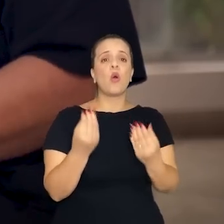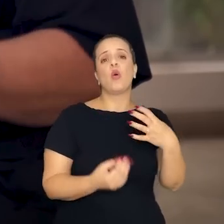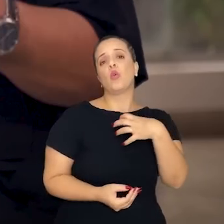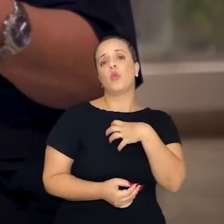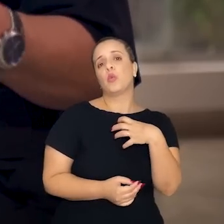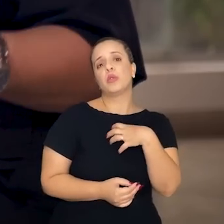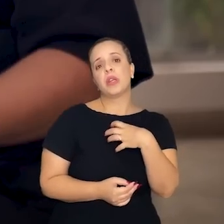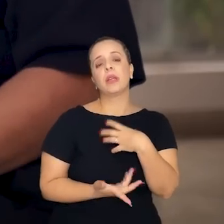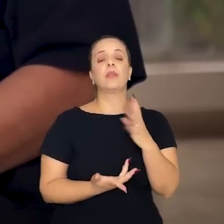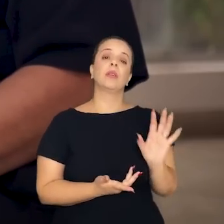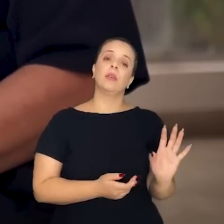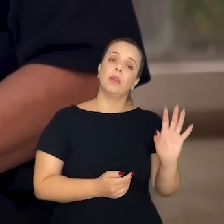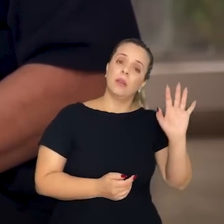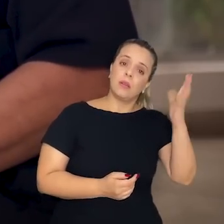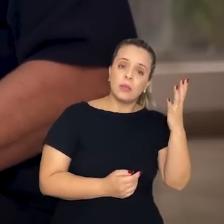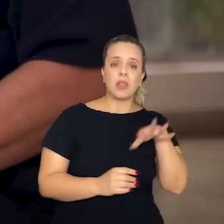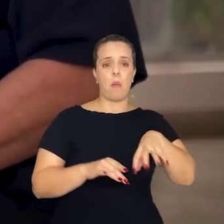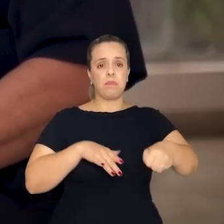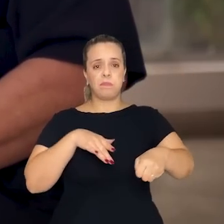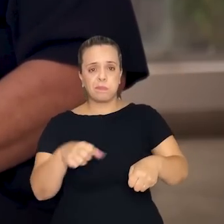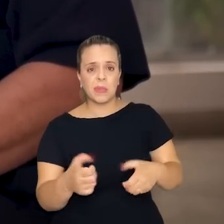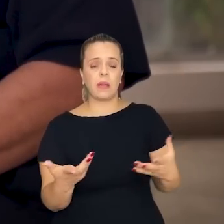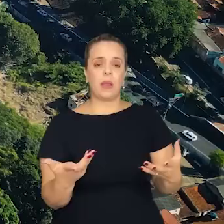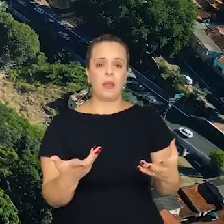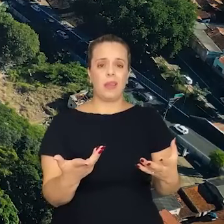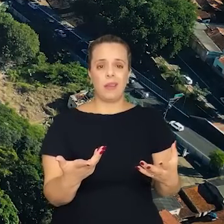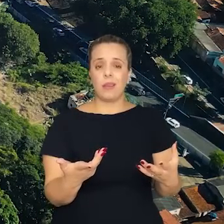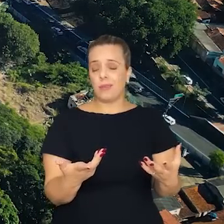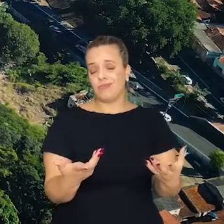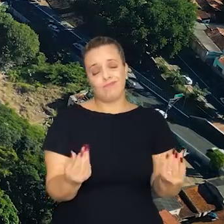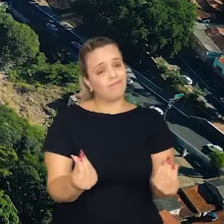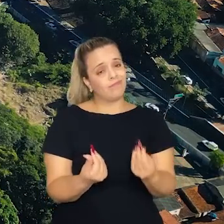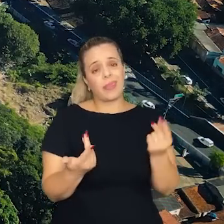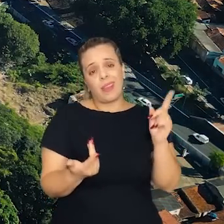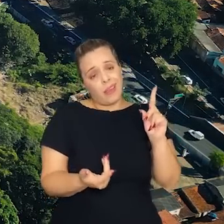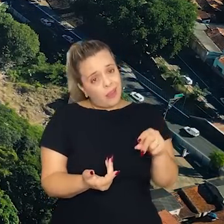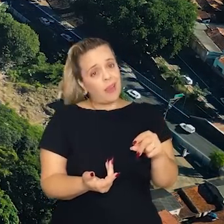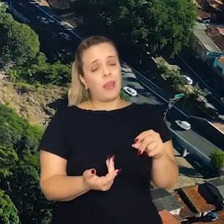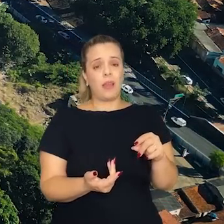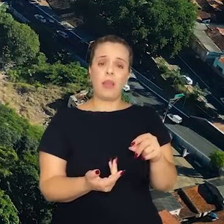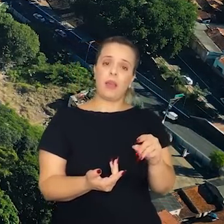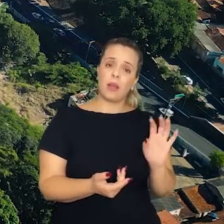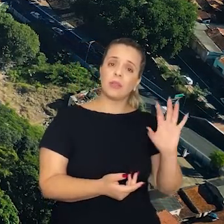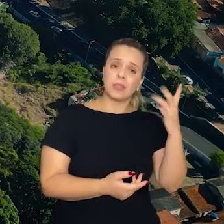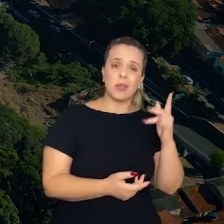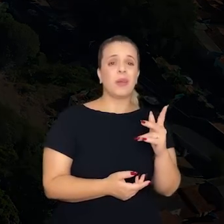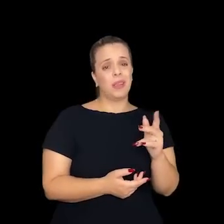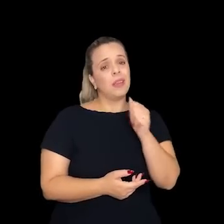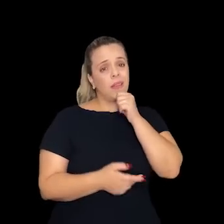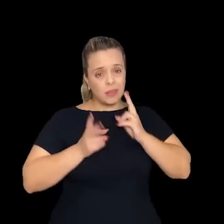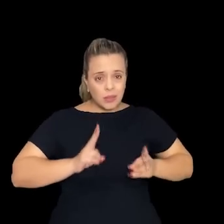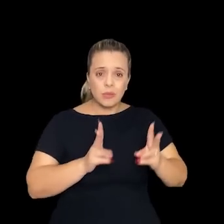esse processo se deu do ponto de vista simbólico foi e tem sido muito agressiva.